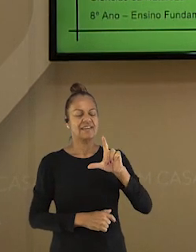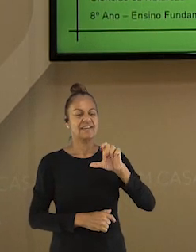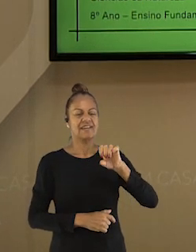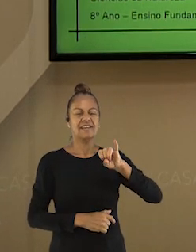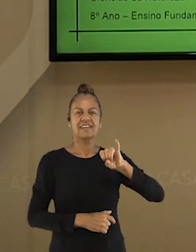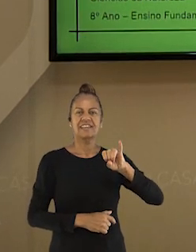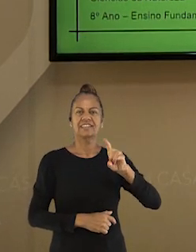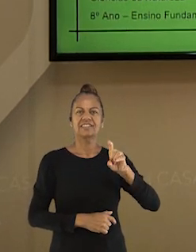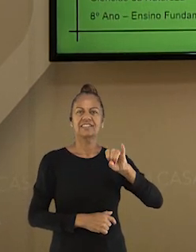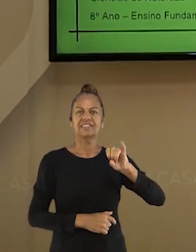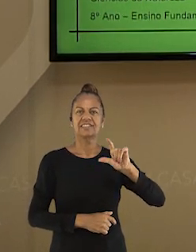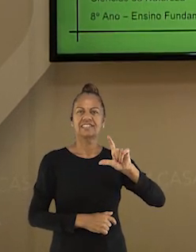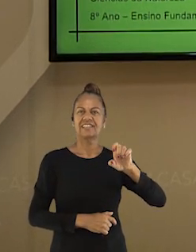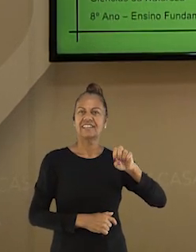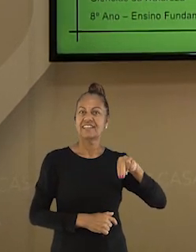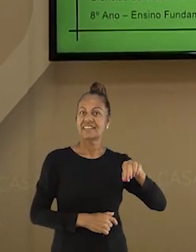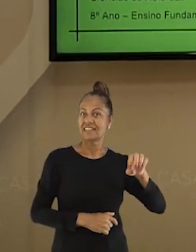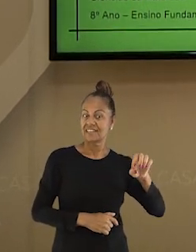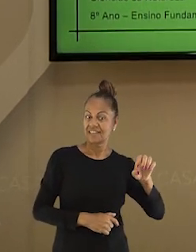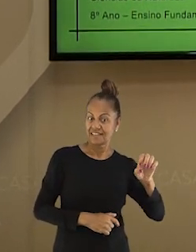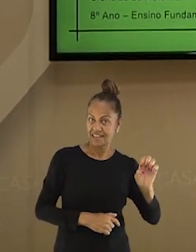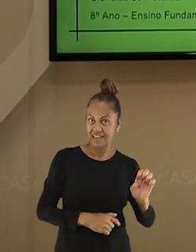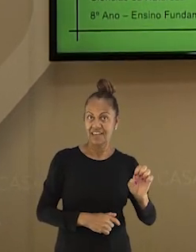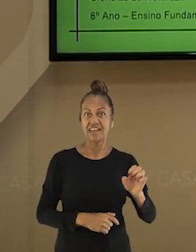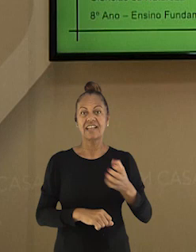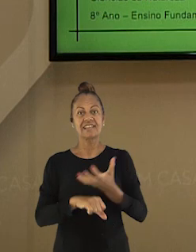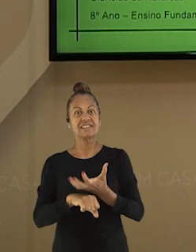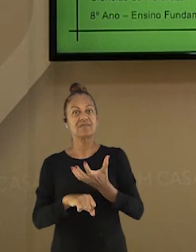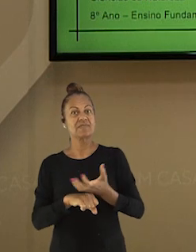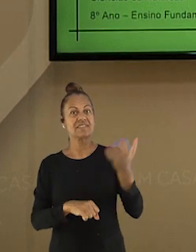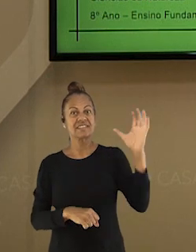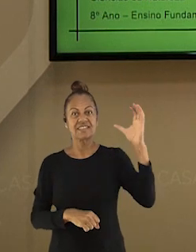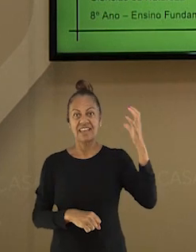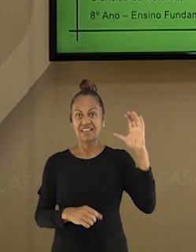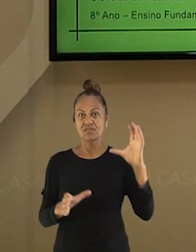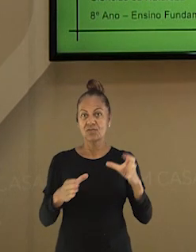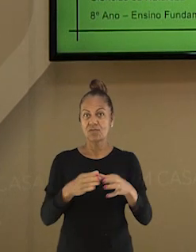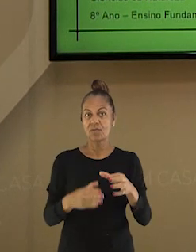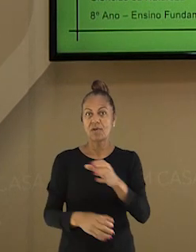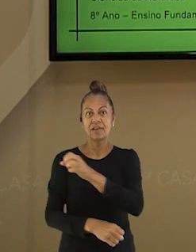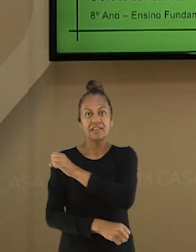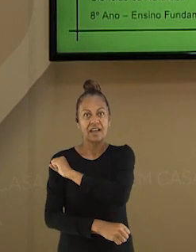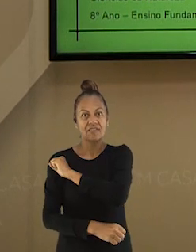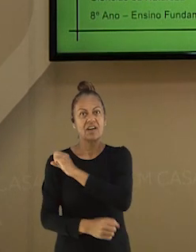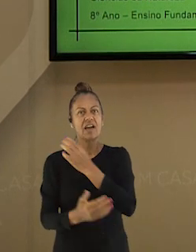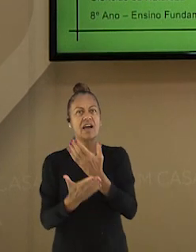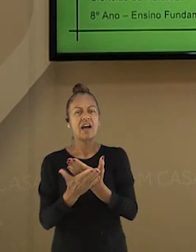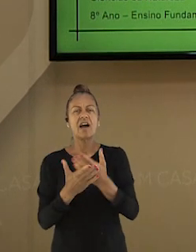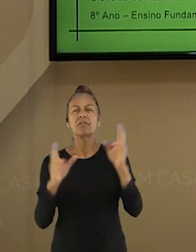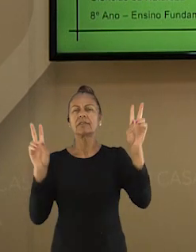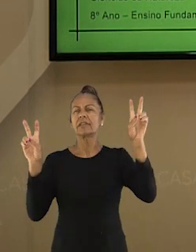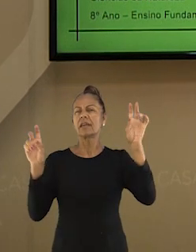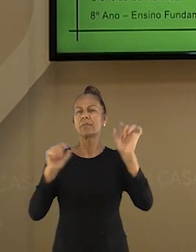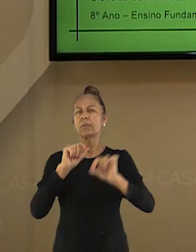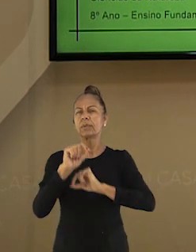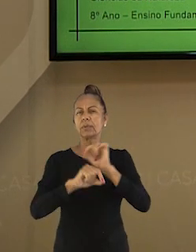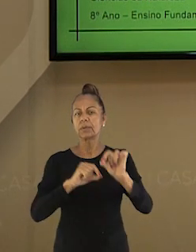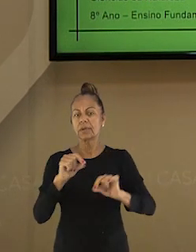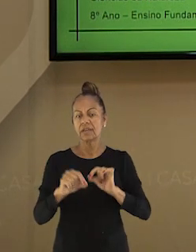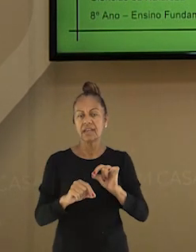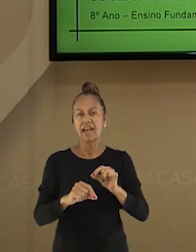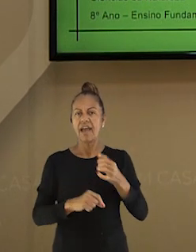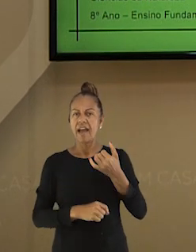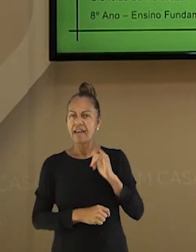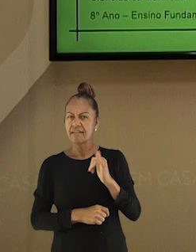disciplina de ciências do oitavo ano dos anos finais. E hoje o tema da nossa aula é o uso consciente da